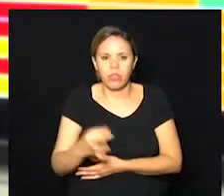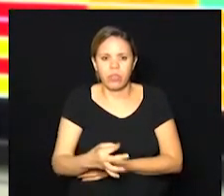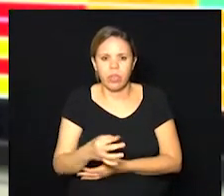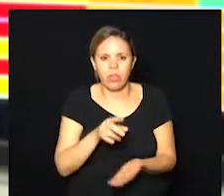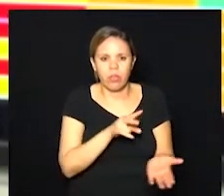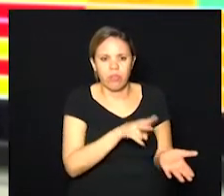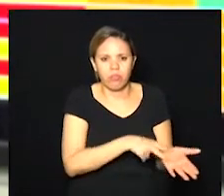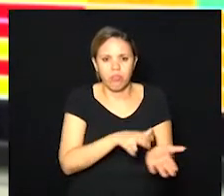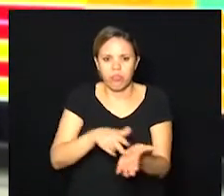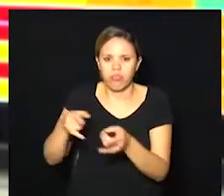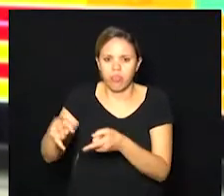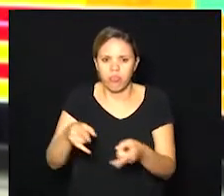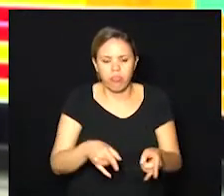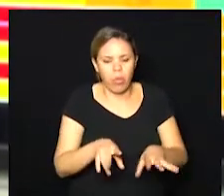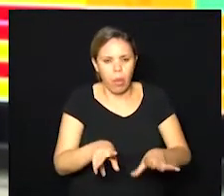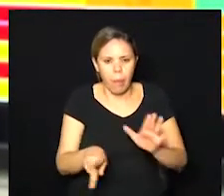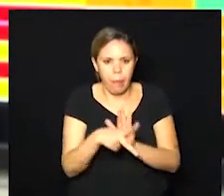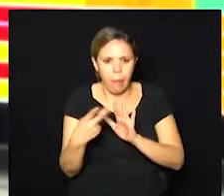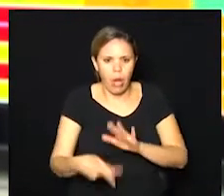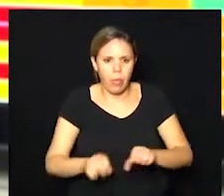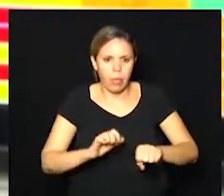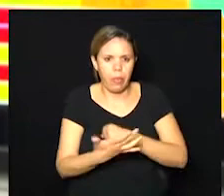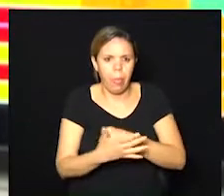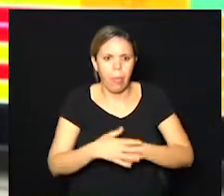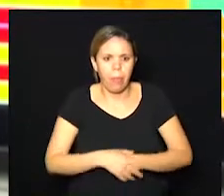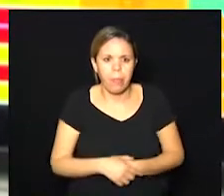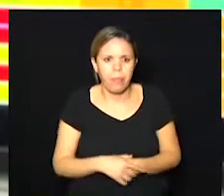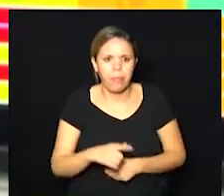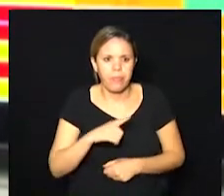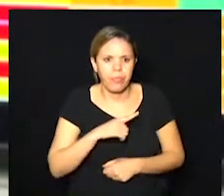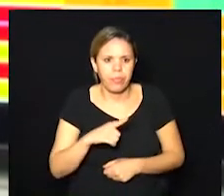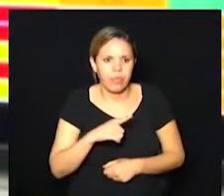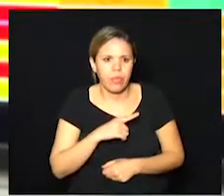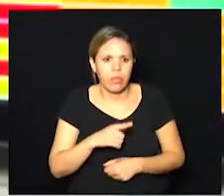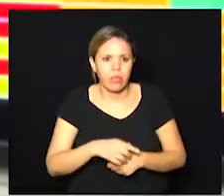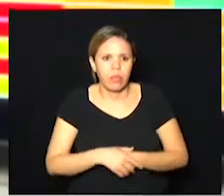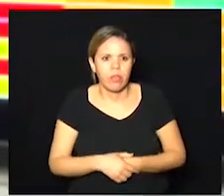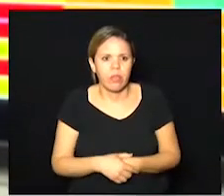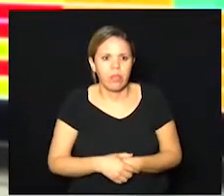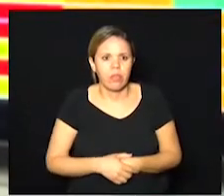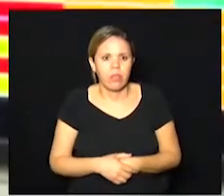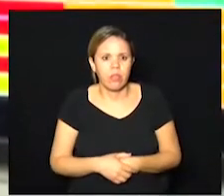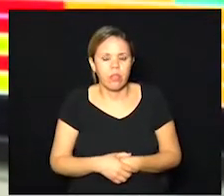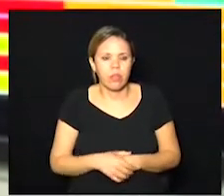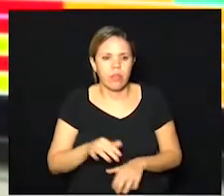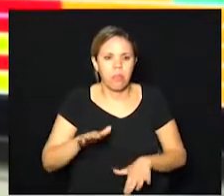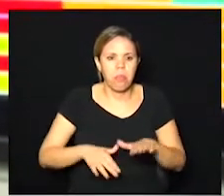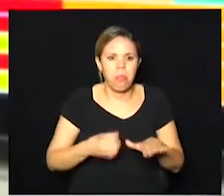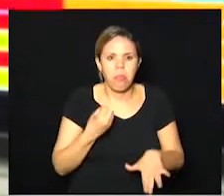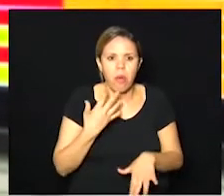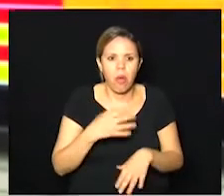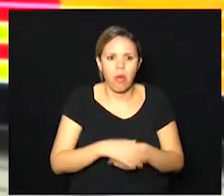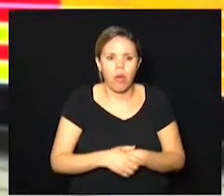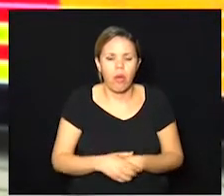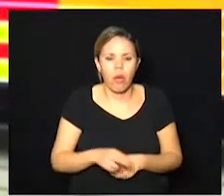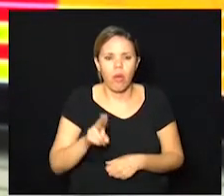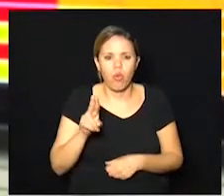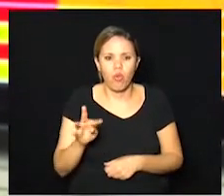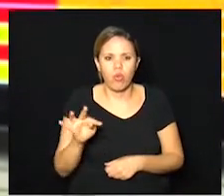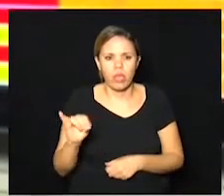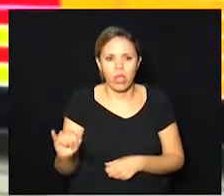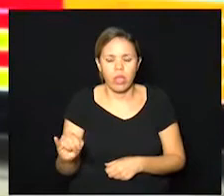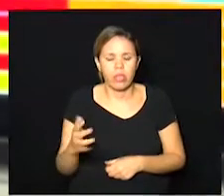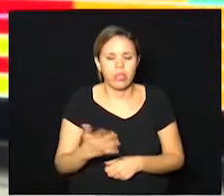leitos de UTI COVID. Temos uma, uma média boa de UTI COVID